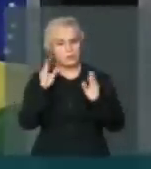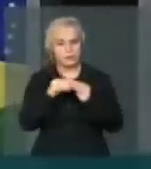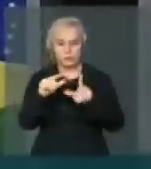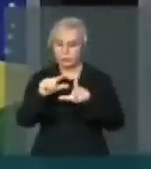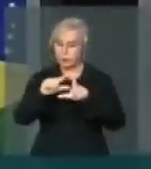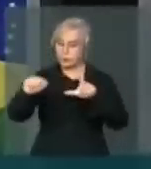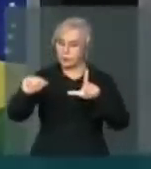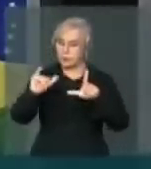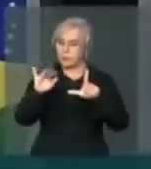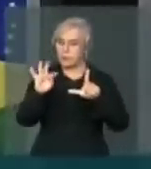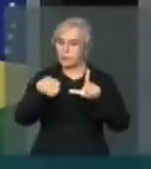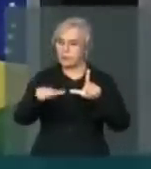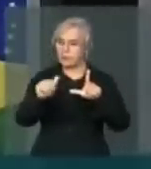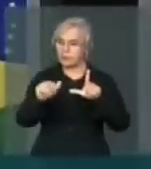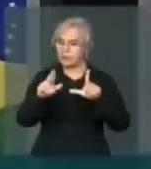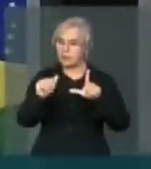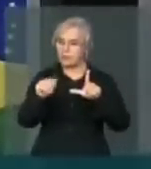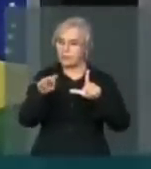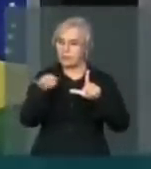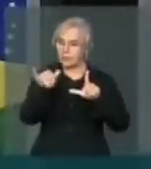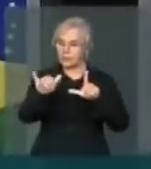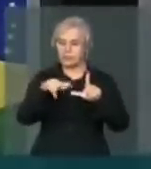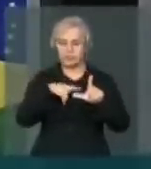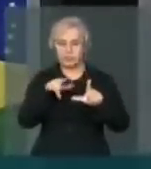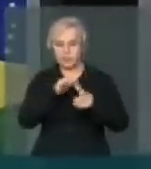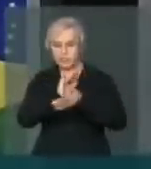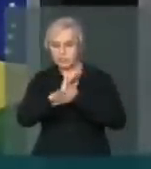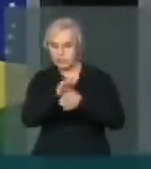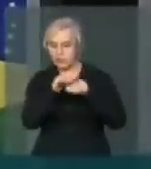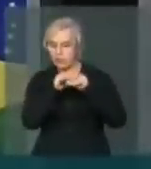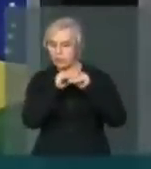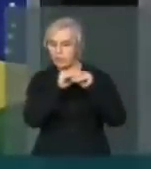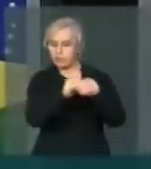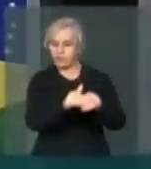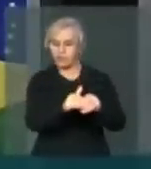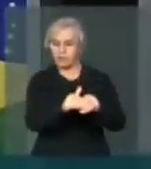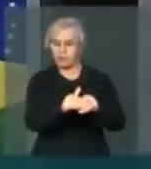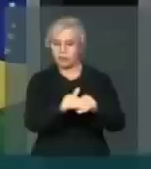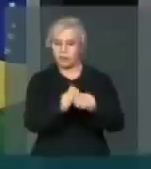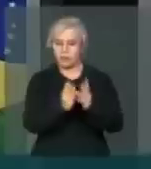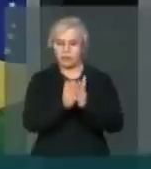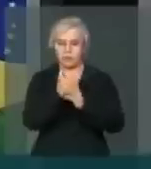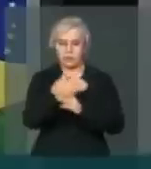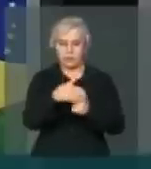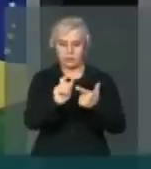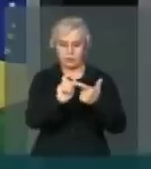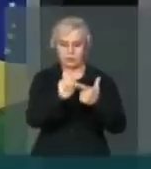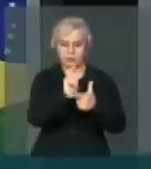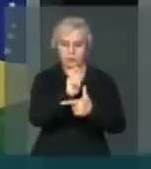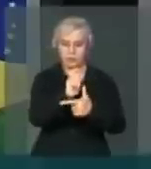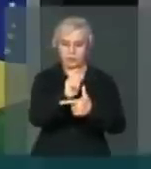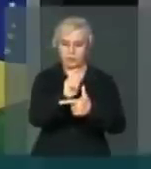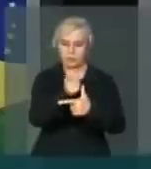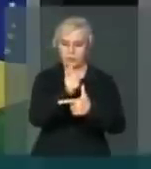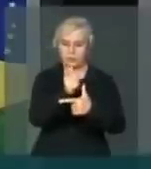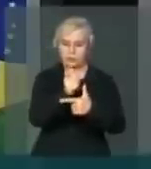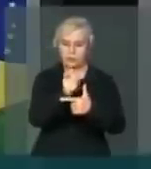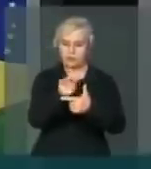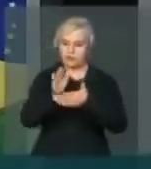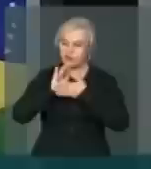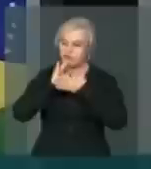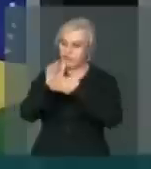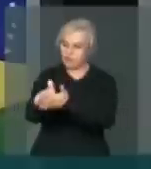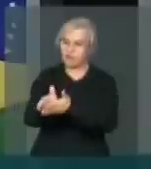Está sendo coagido Coagido pelo Executivo Para quebrando todas as suas